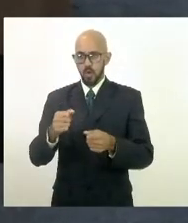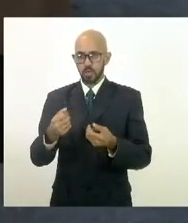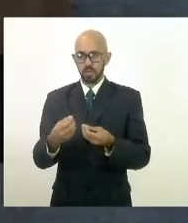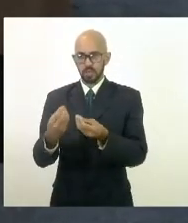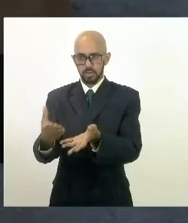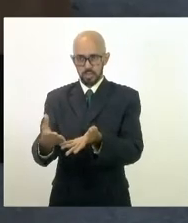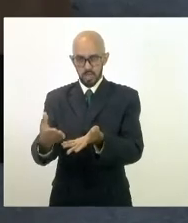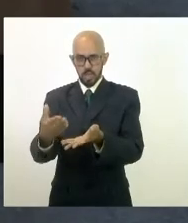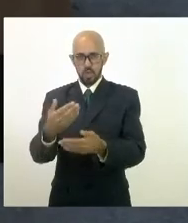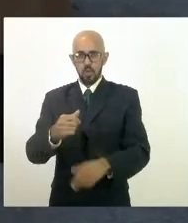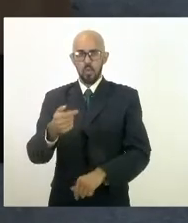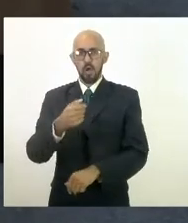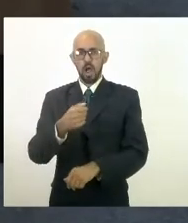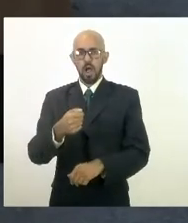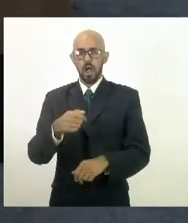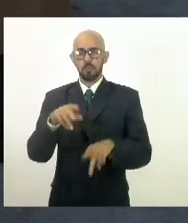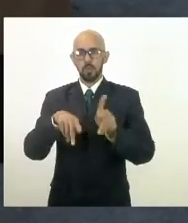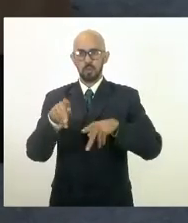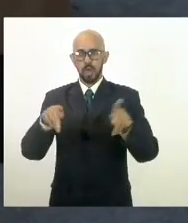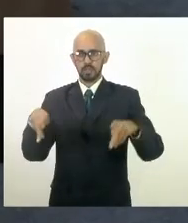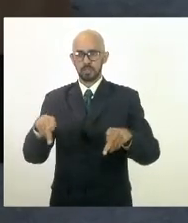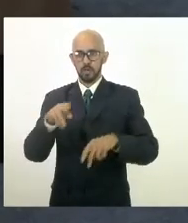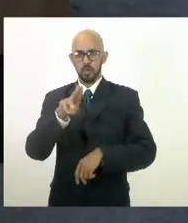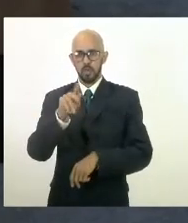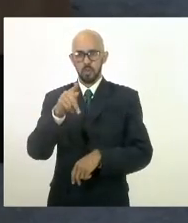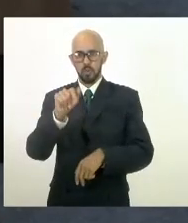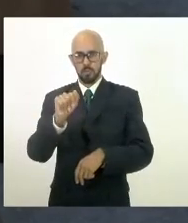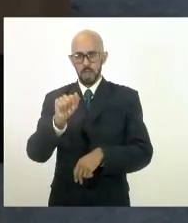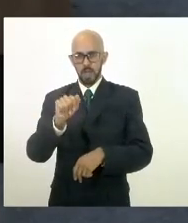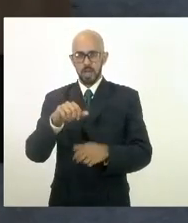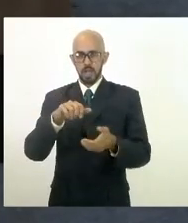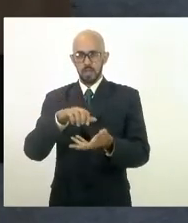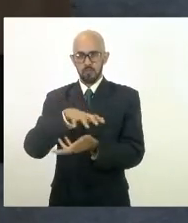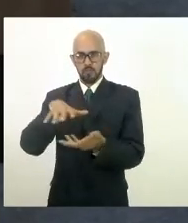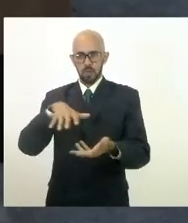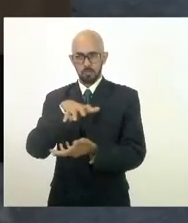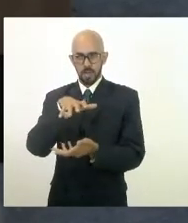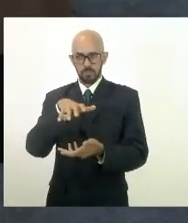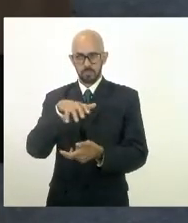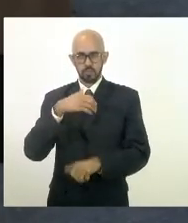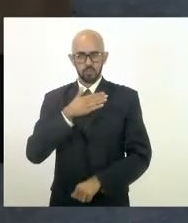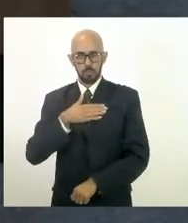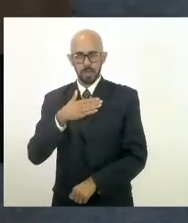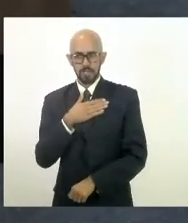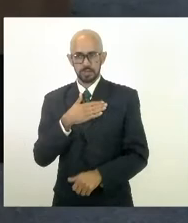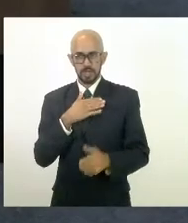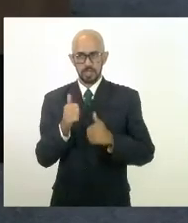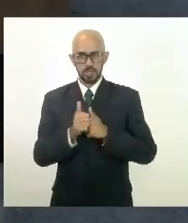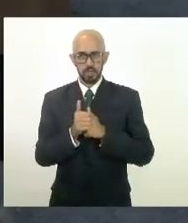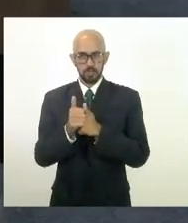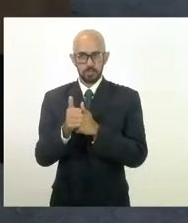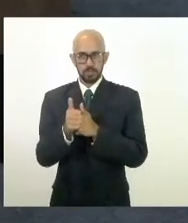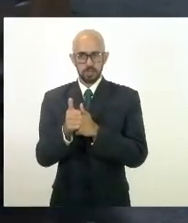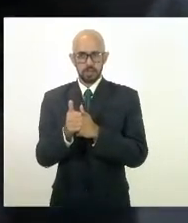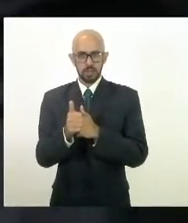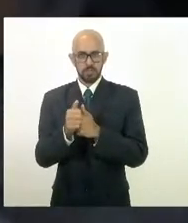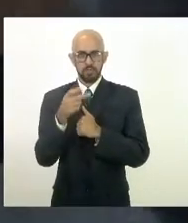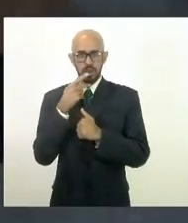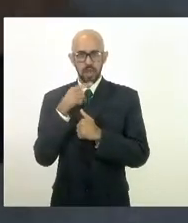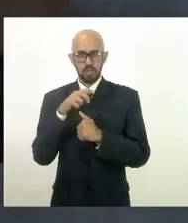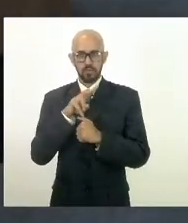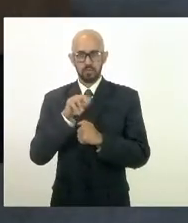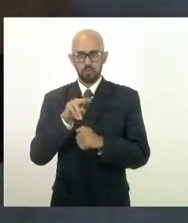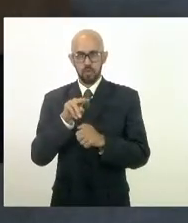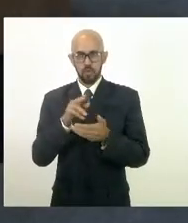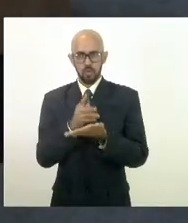no bairro do Guarujo, a UPA reformada. Tive o prazer de acompanhá-lo e dizer que continuarei fiscalizando todas